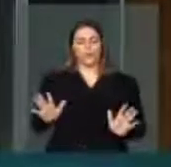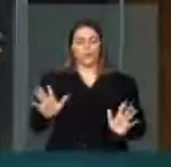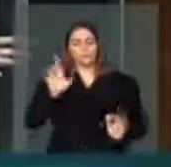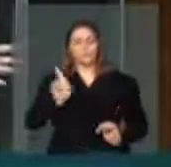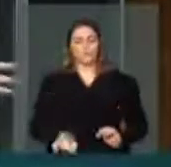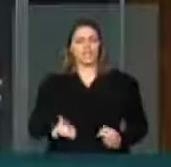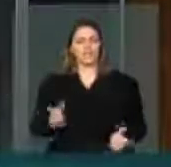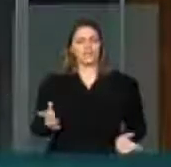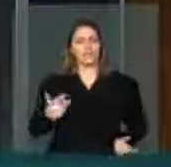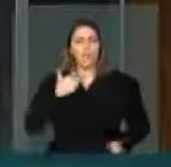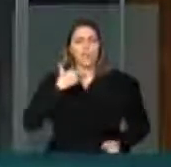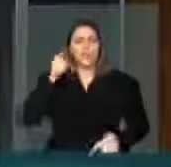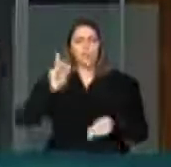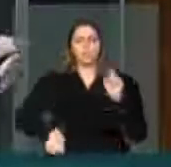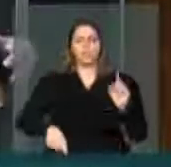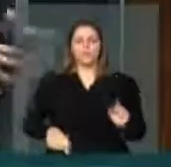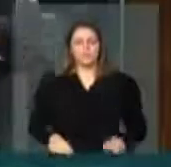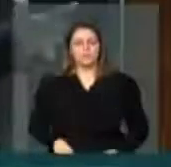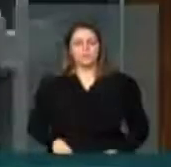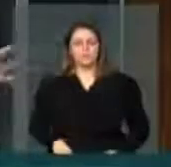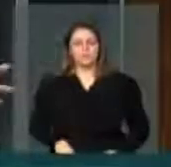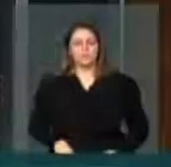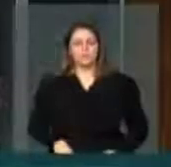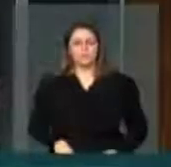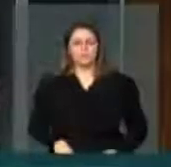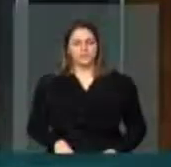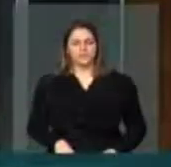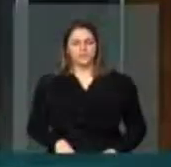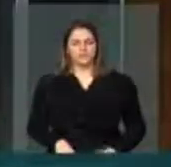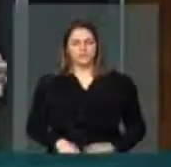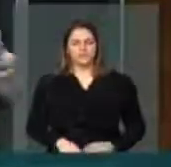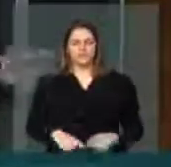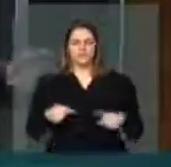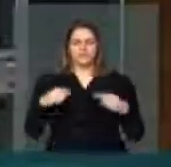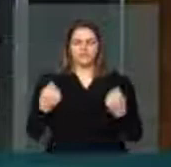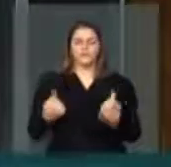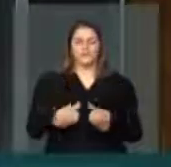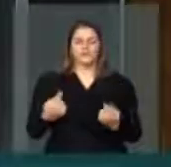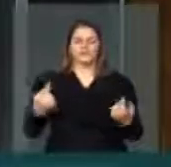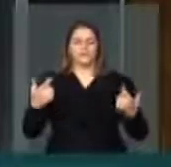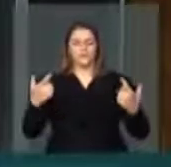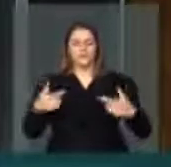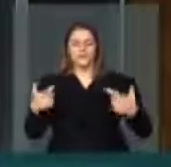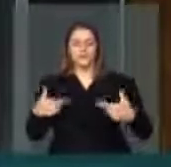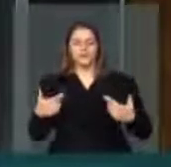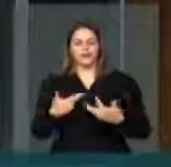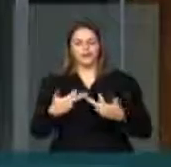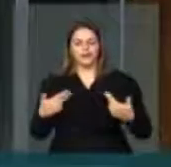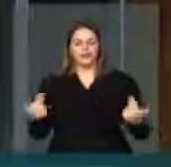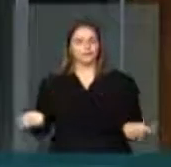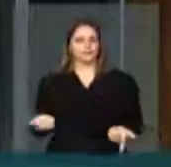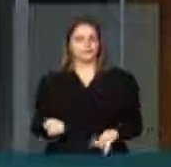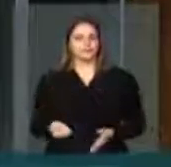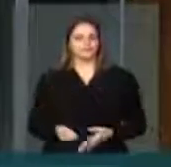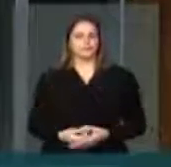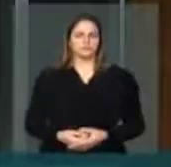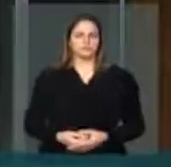senciar o seu direito em gabinetes e reuniões que a gente